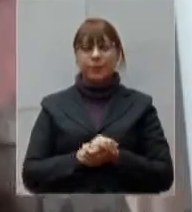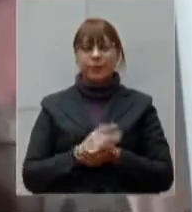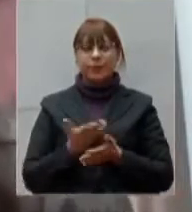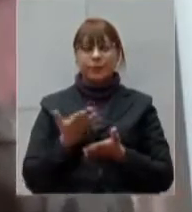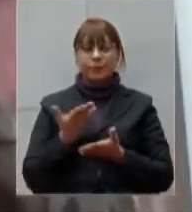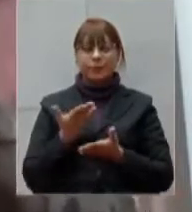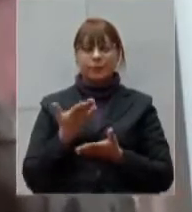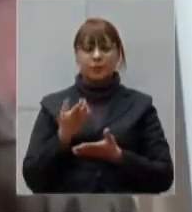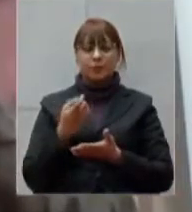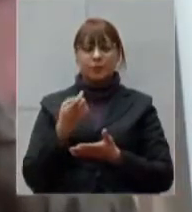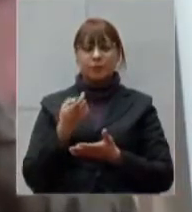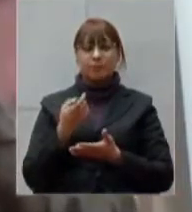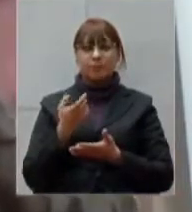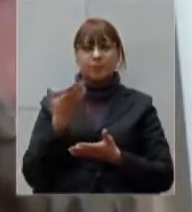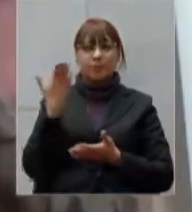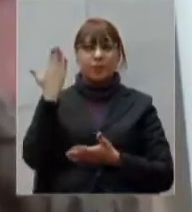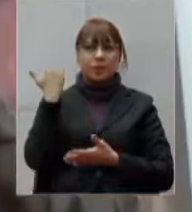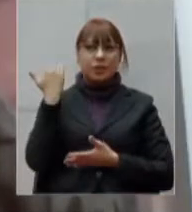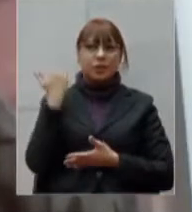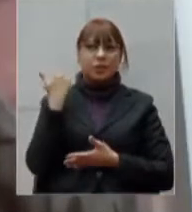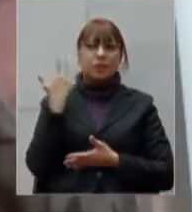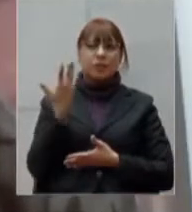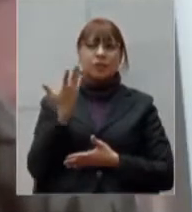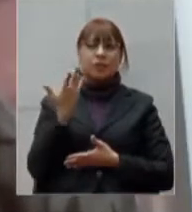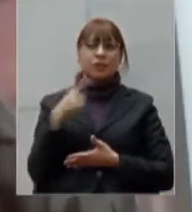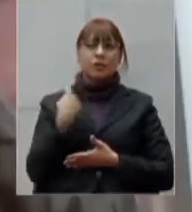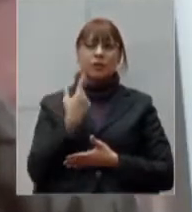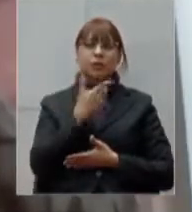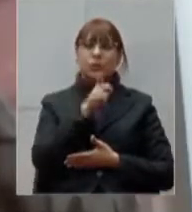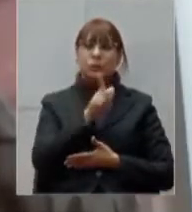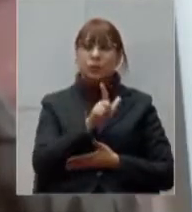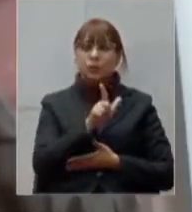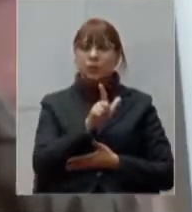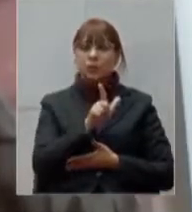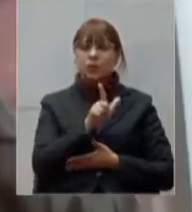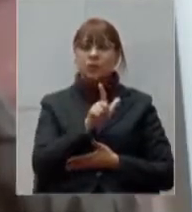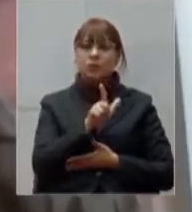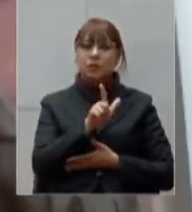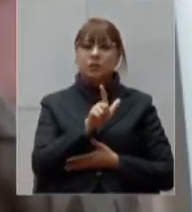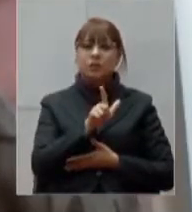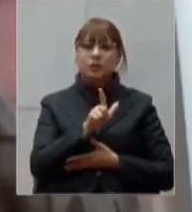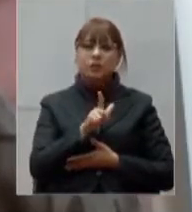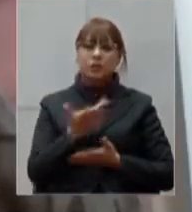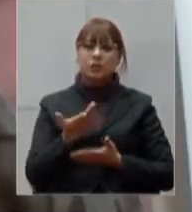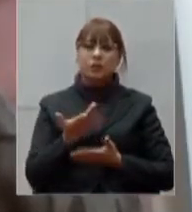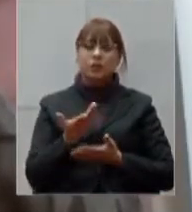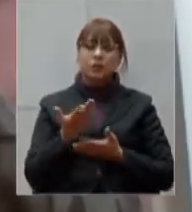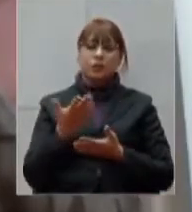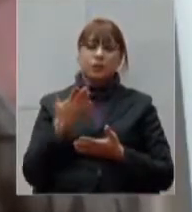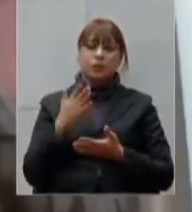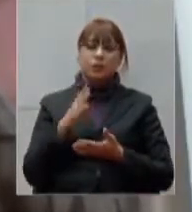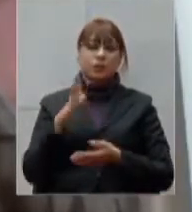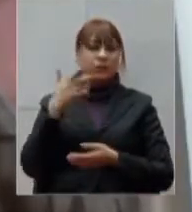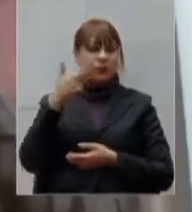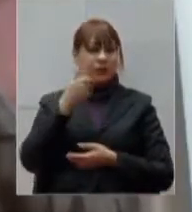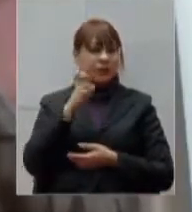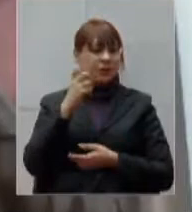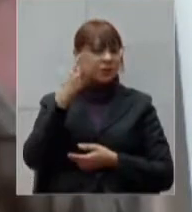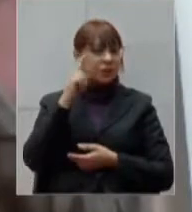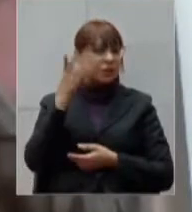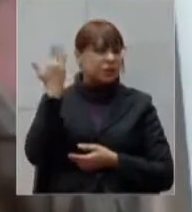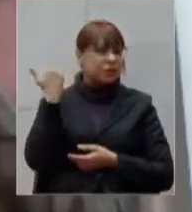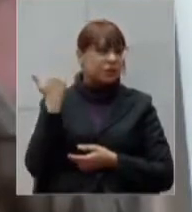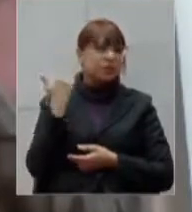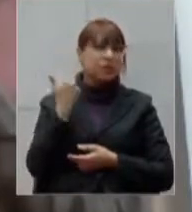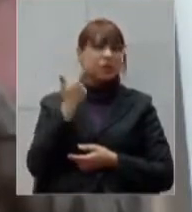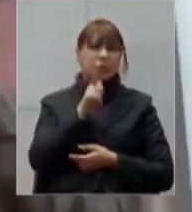últimos, há uns 15 dias, conseguimos, por parte do Ministério da Saúde, avançar